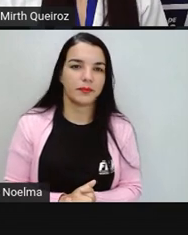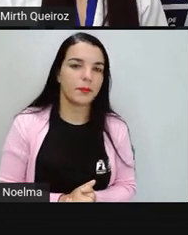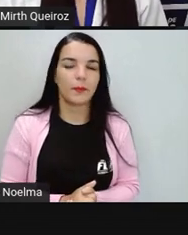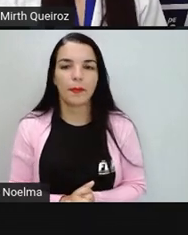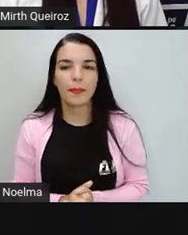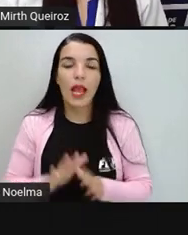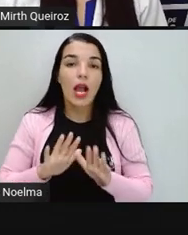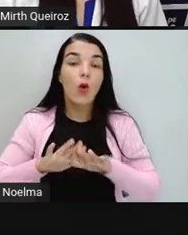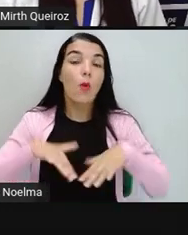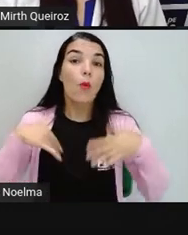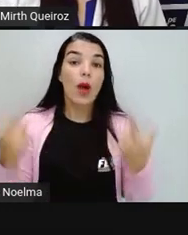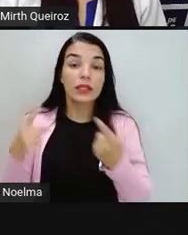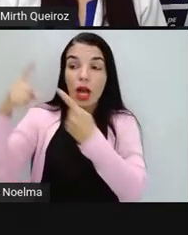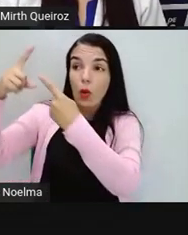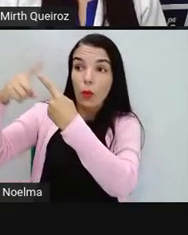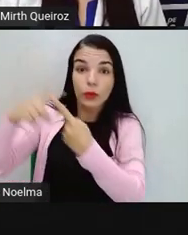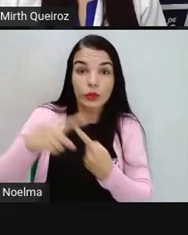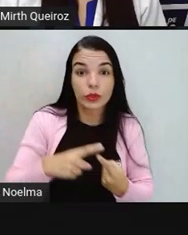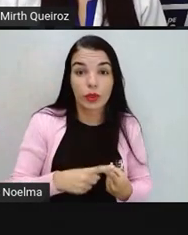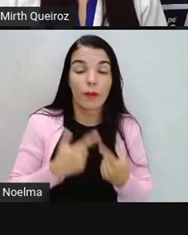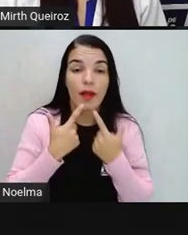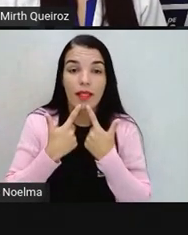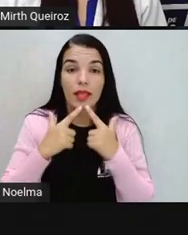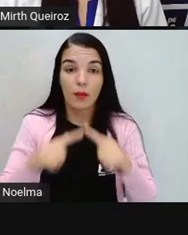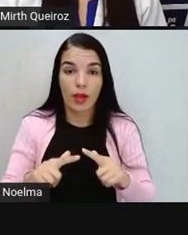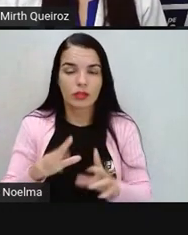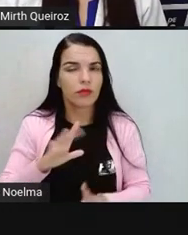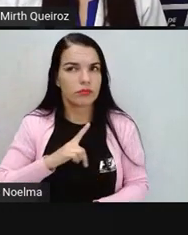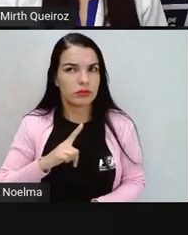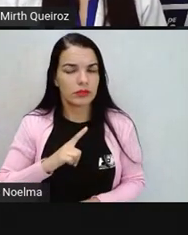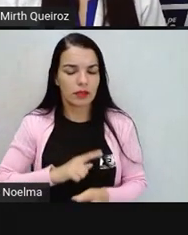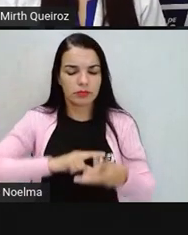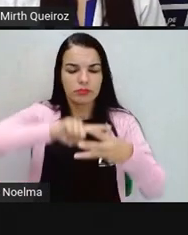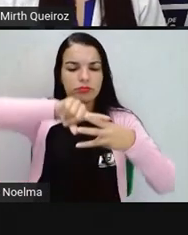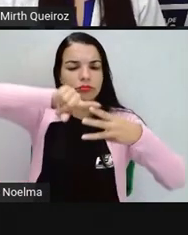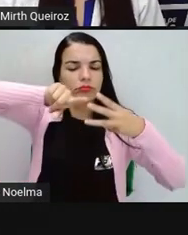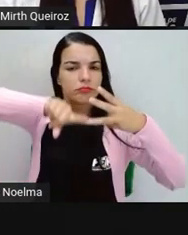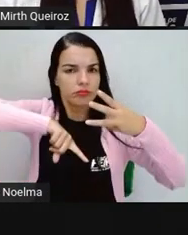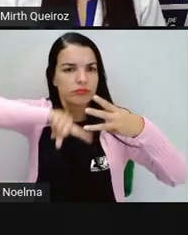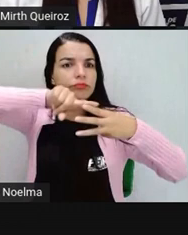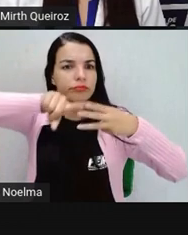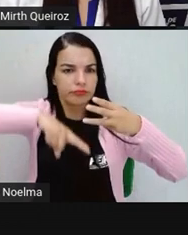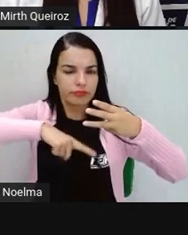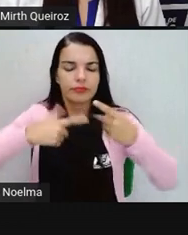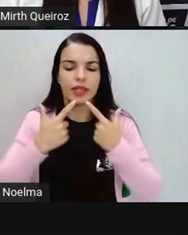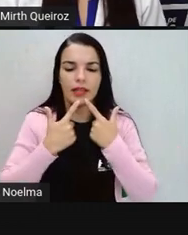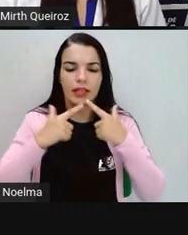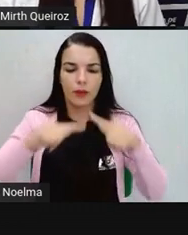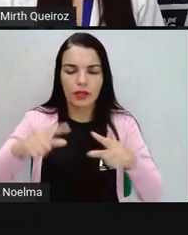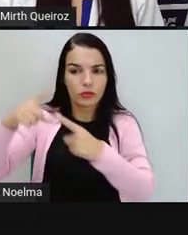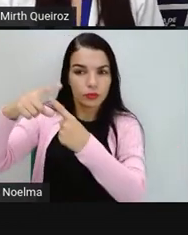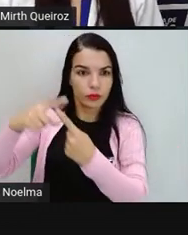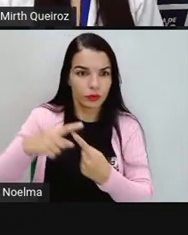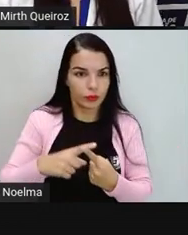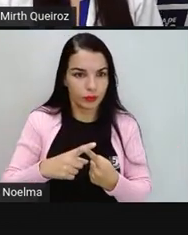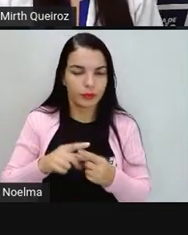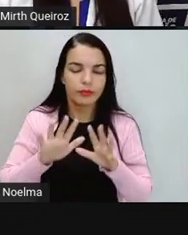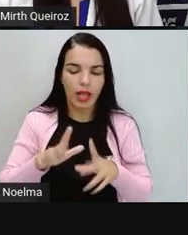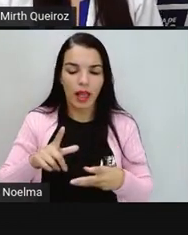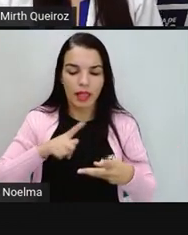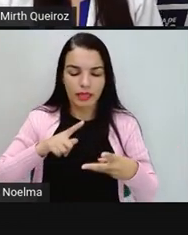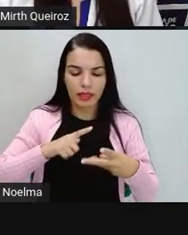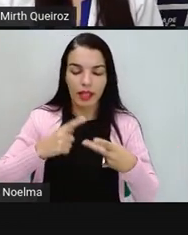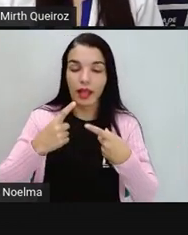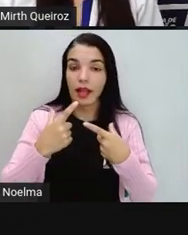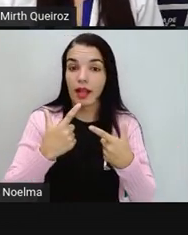E quais são os tipos de linguagens? Nós temos aí três tipos de linguagens. A linguagem verbal,